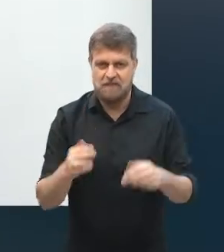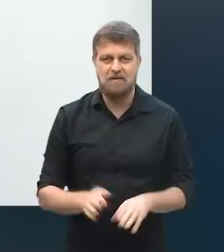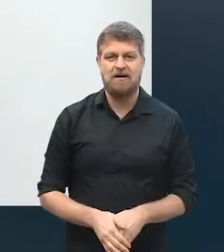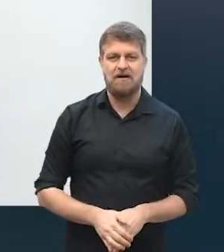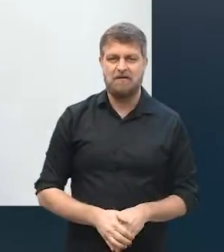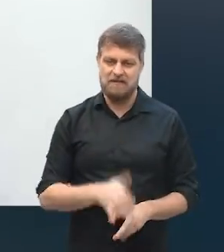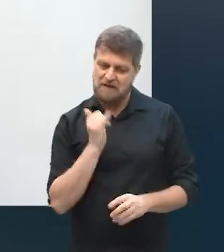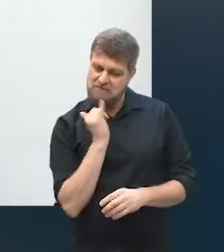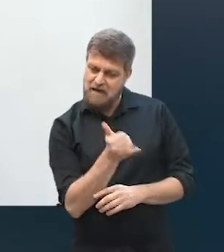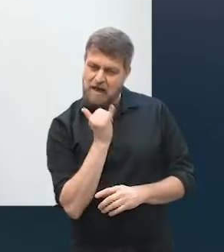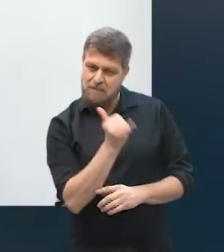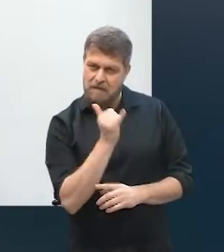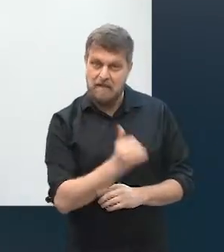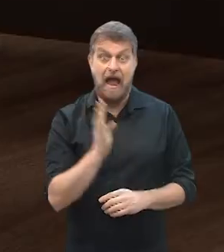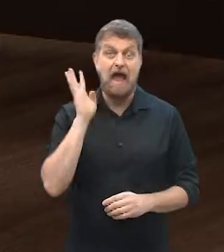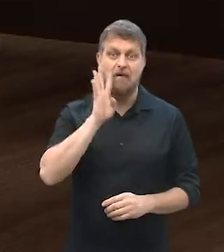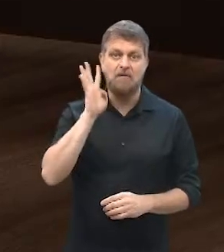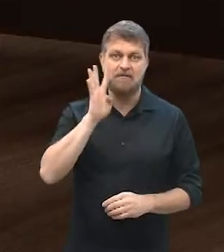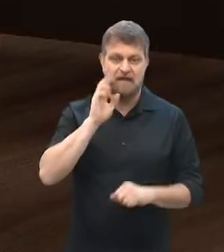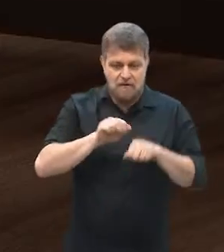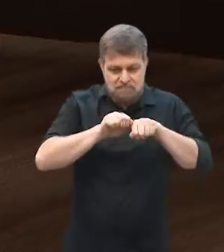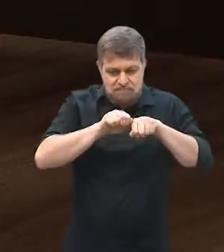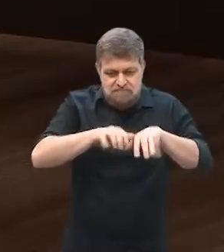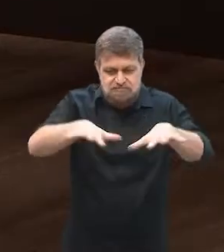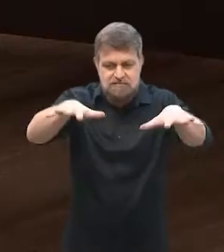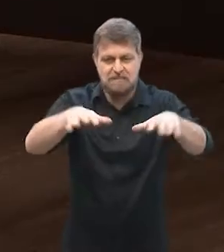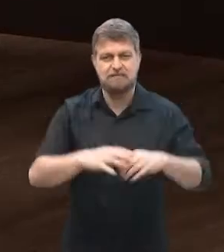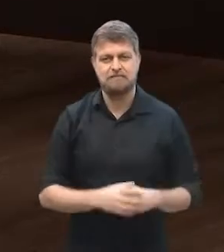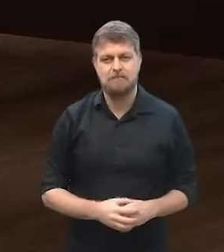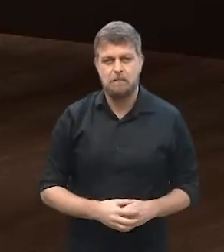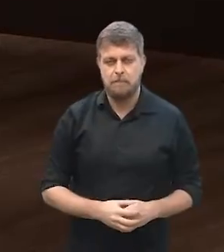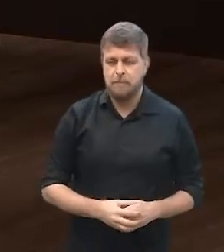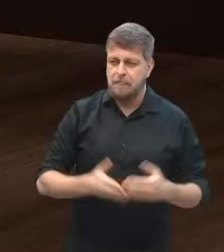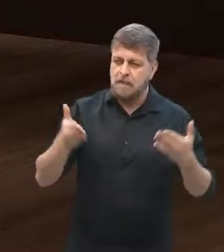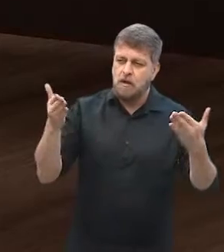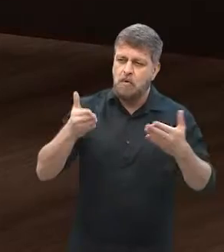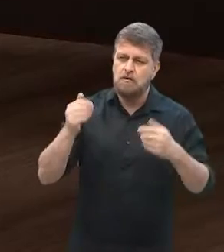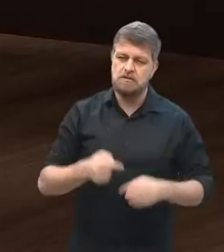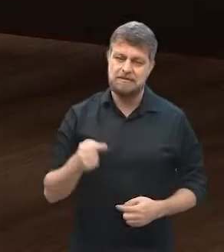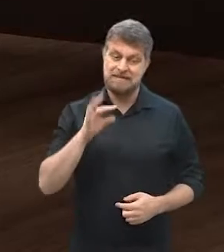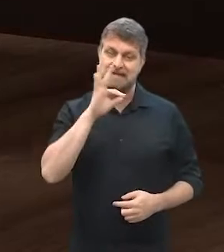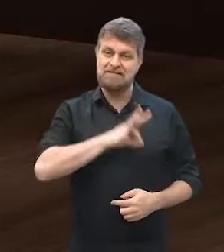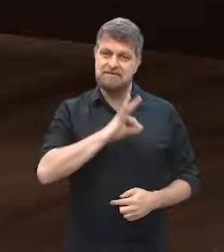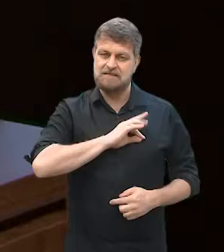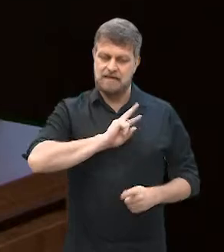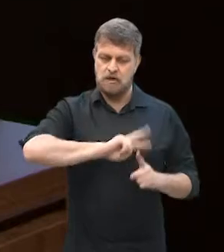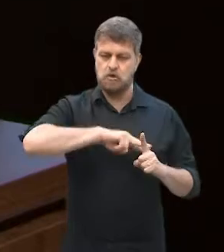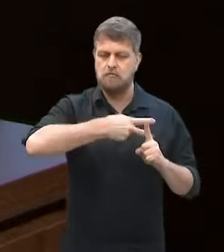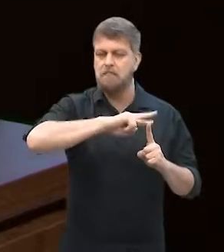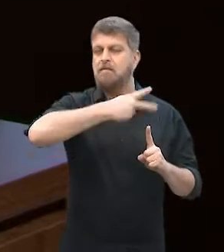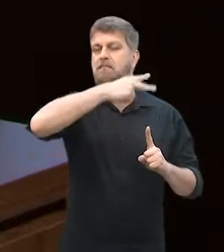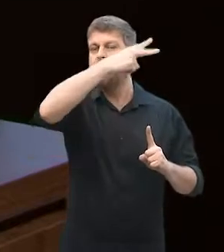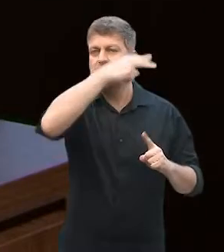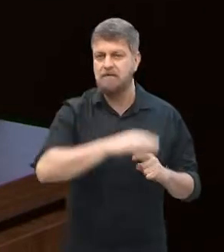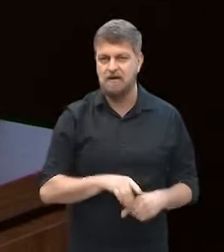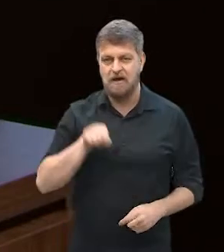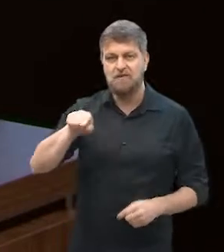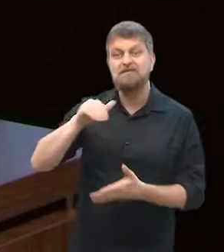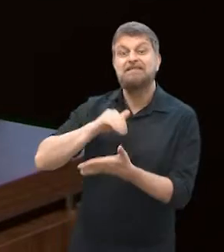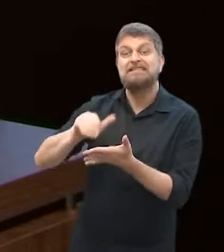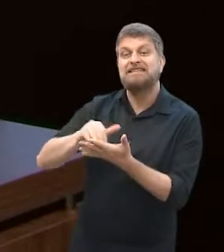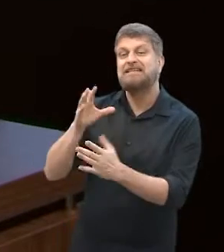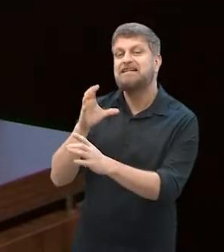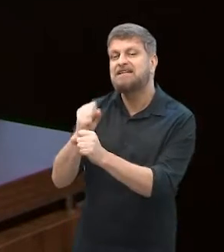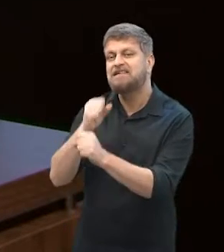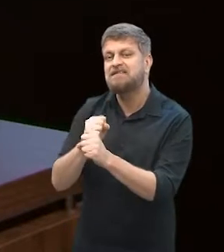por fulano, ciclano, é muito legal. Ana Carolina, hoje, você ganha quantas vezes mais do que você ganhava como funcionária?